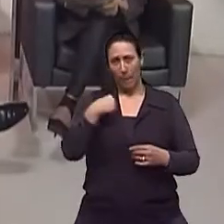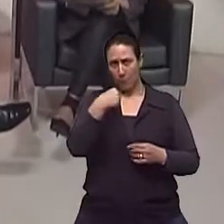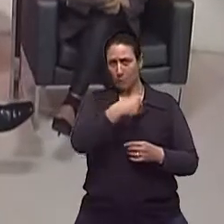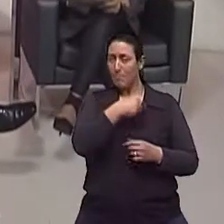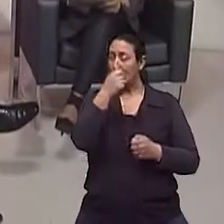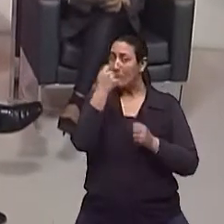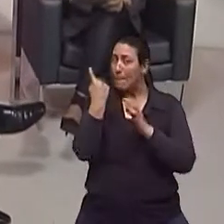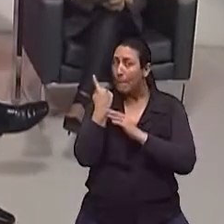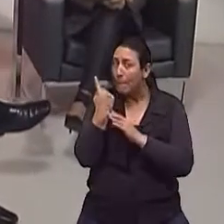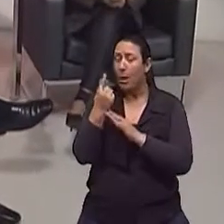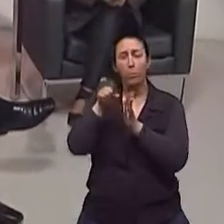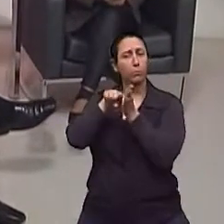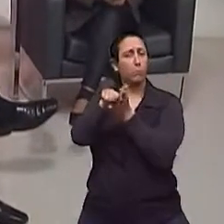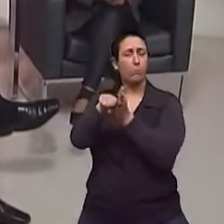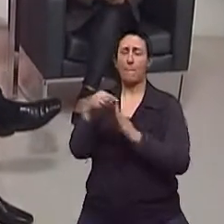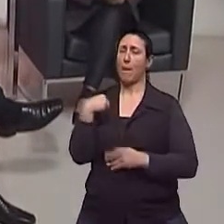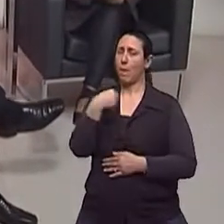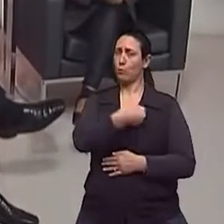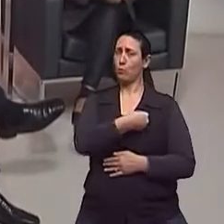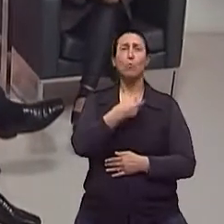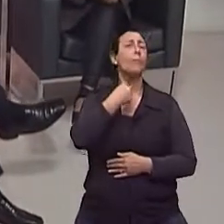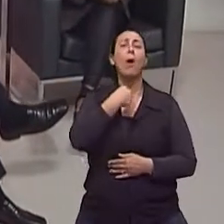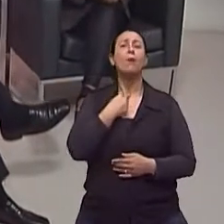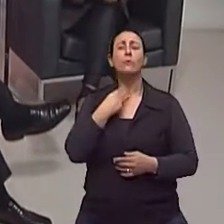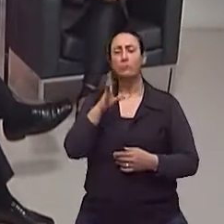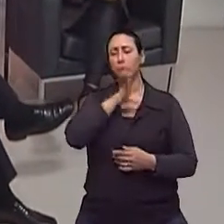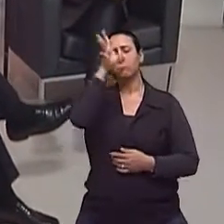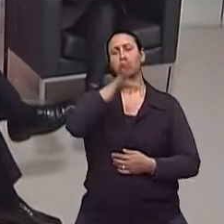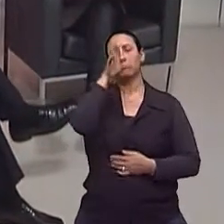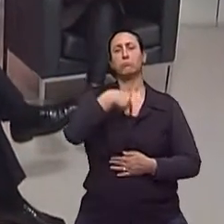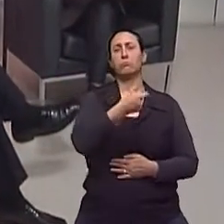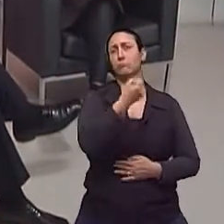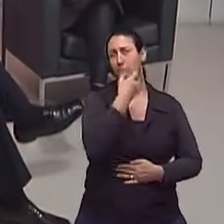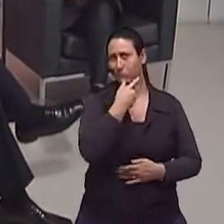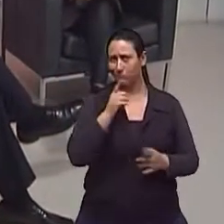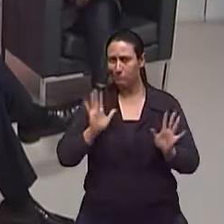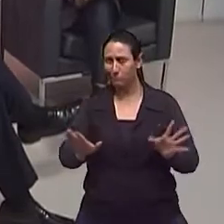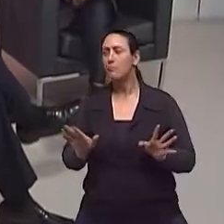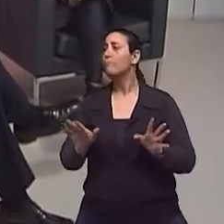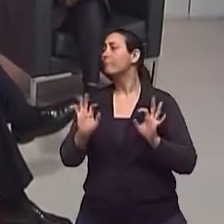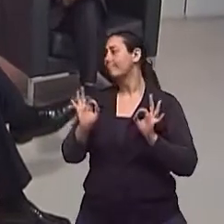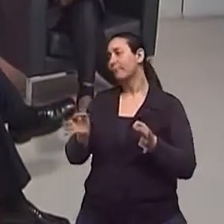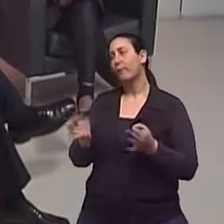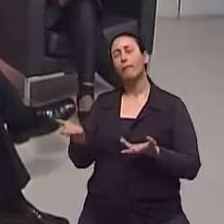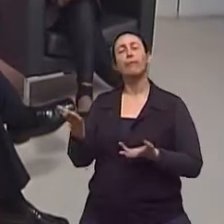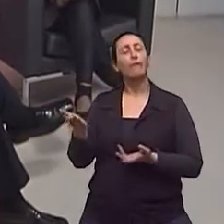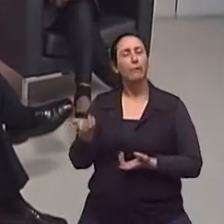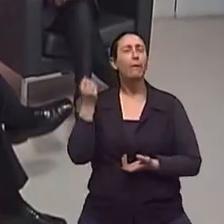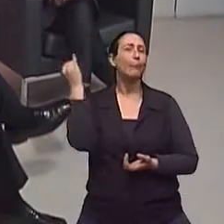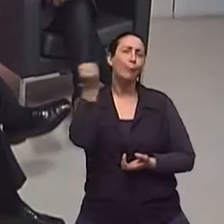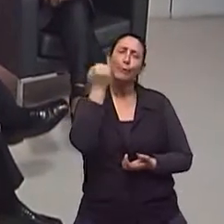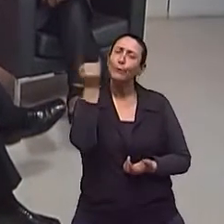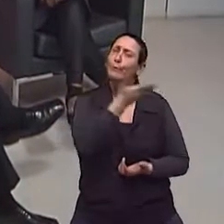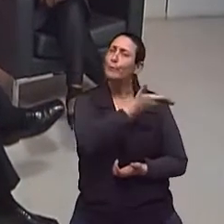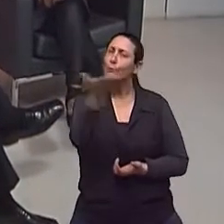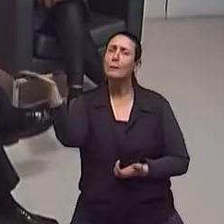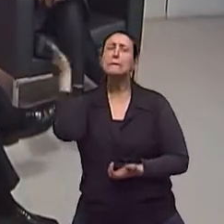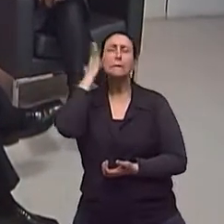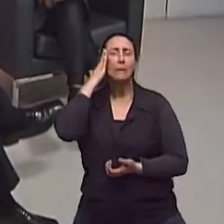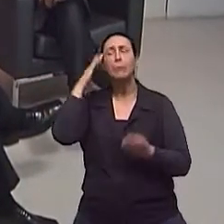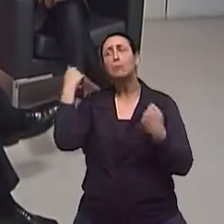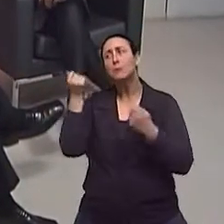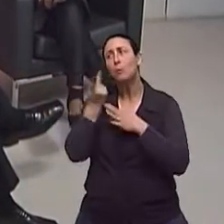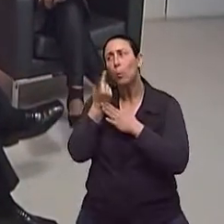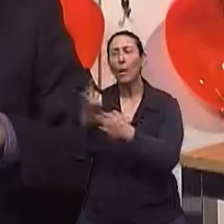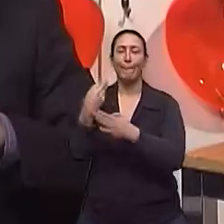o diagnóstico. Sem o diagnóstico, não há como ter um tratamento efetivo. Claro, E o diagnóstico, gente, todos nós sabemos que tem que buscar um